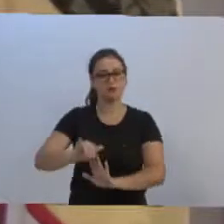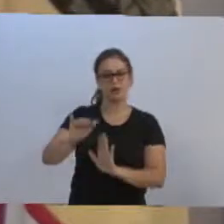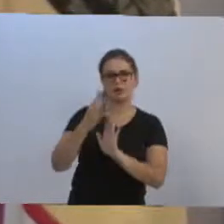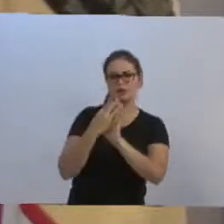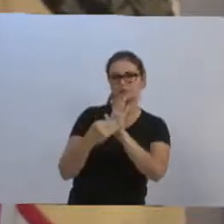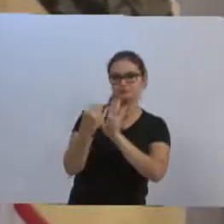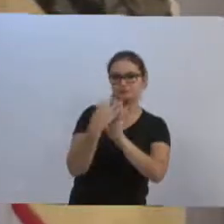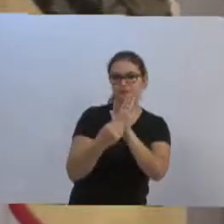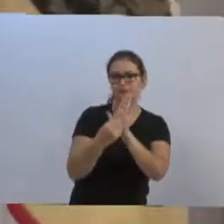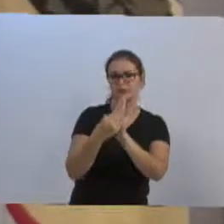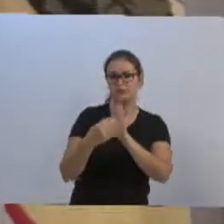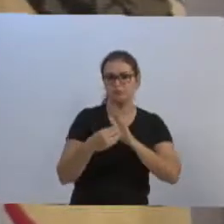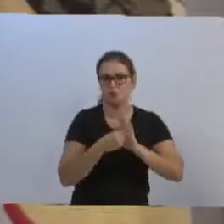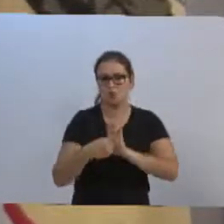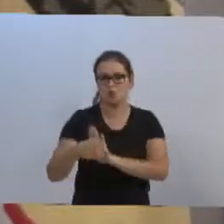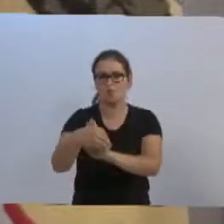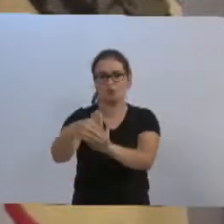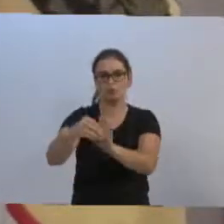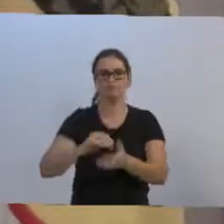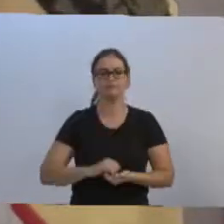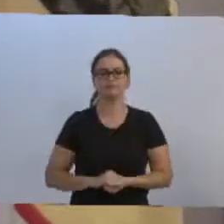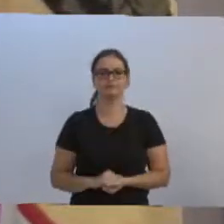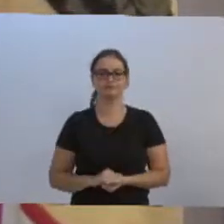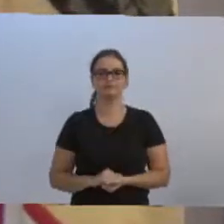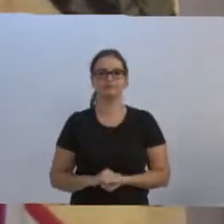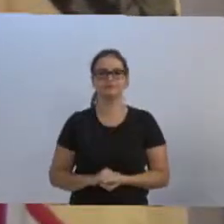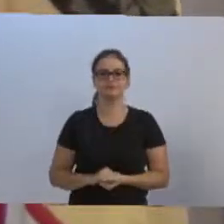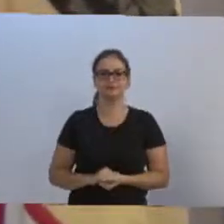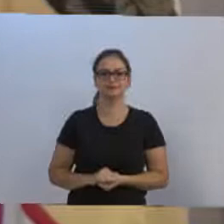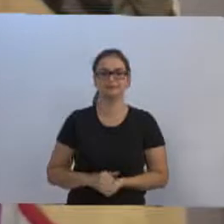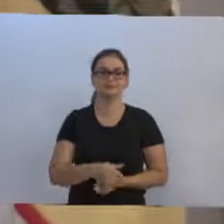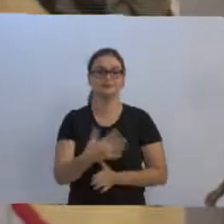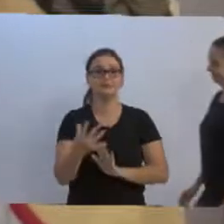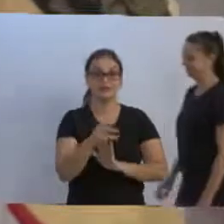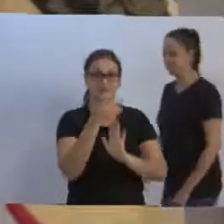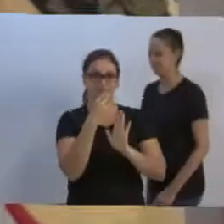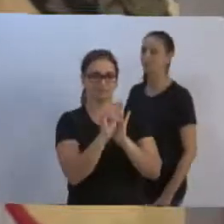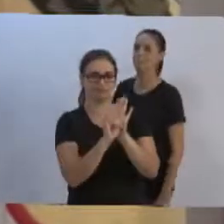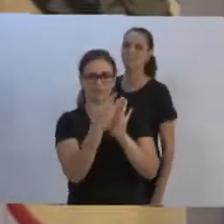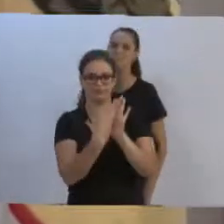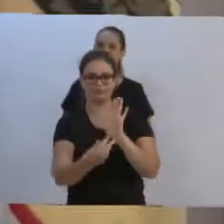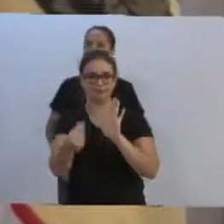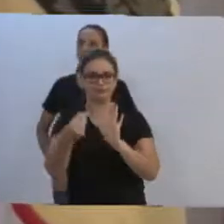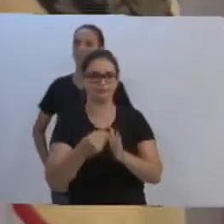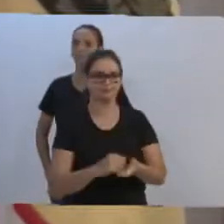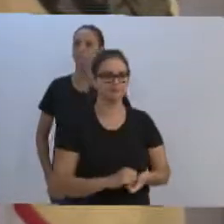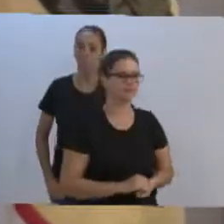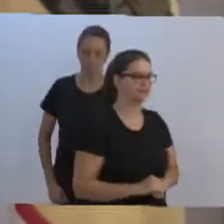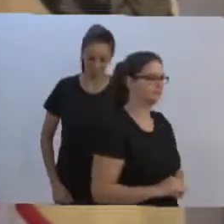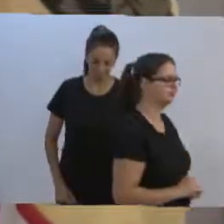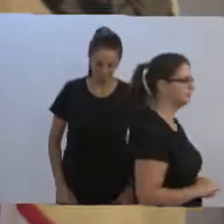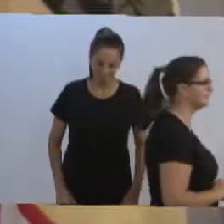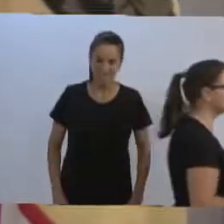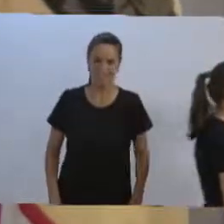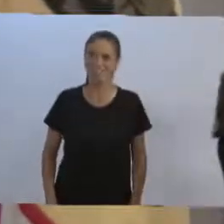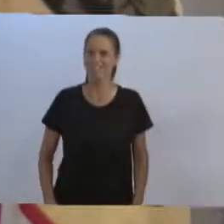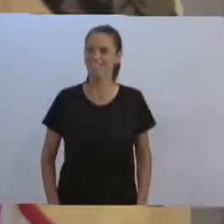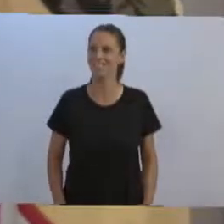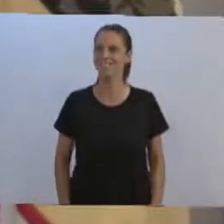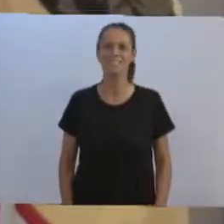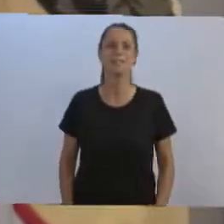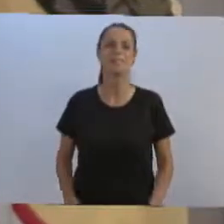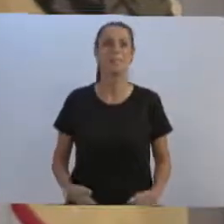arrastam. Dos exemplos eu não vou fazer referência, eu quero falar